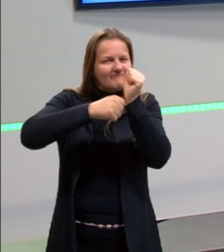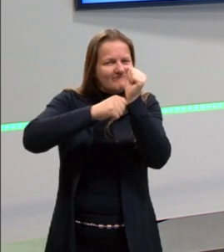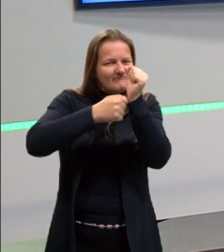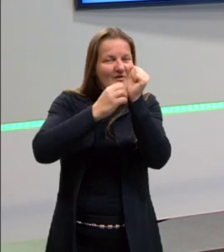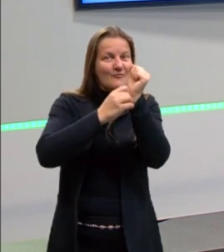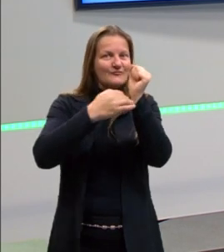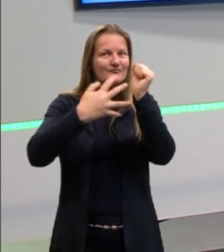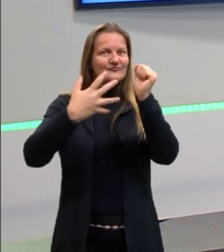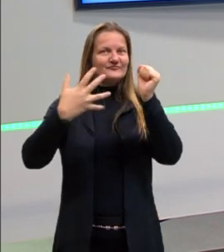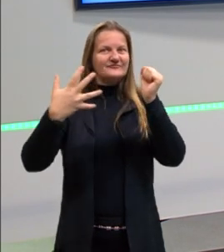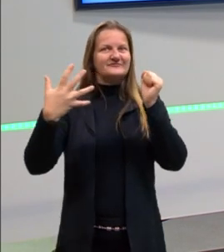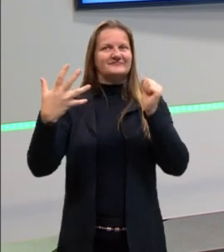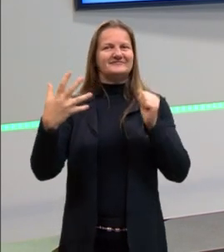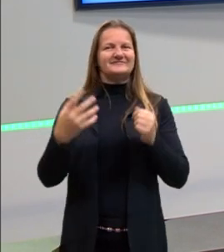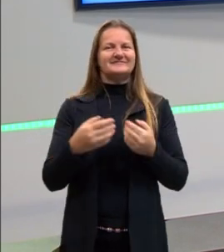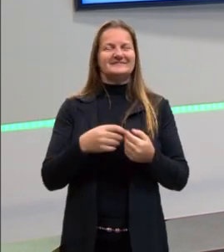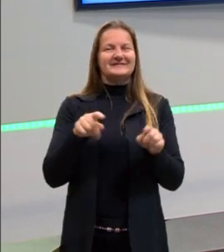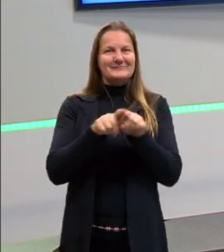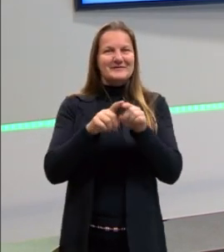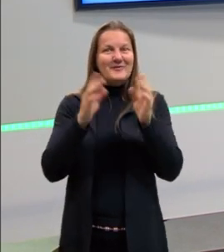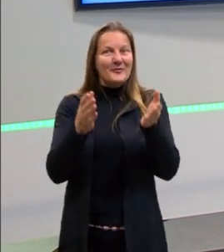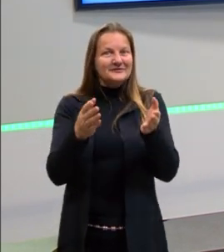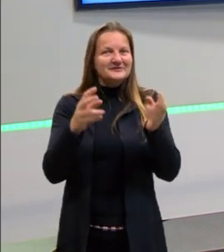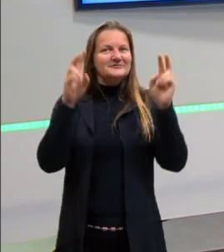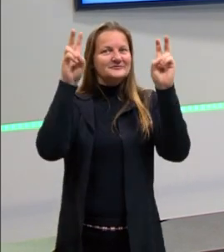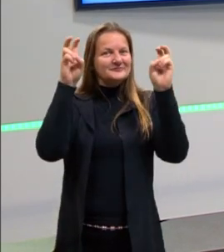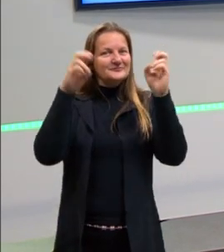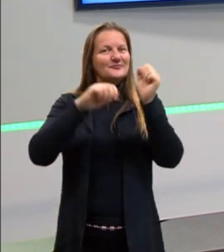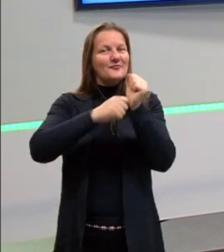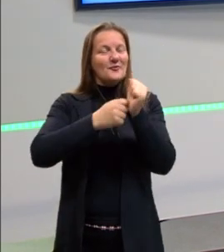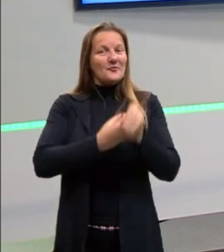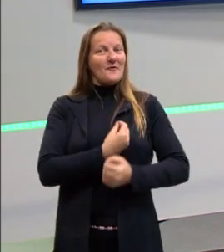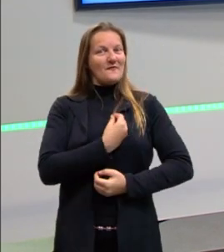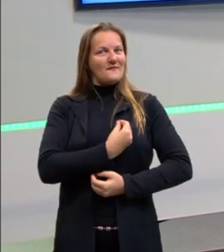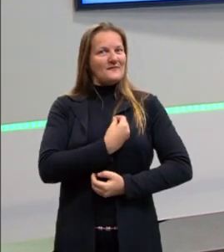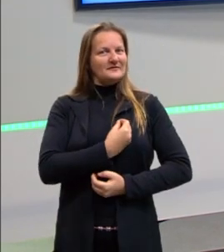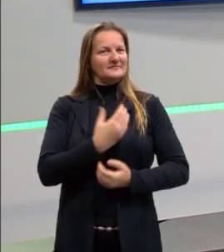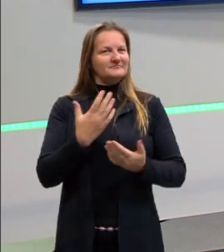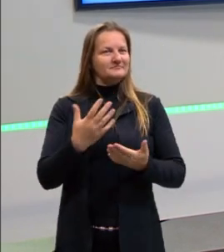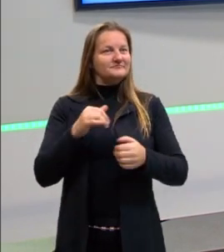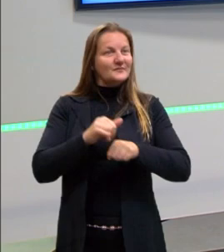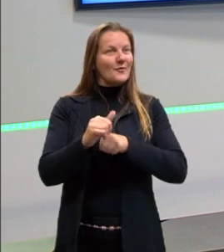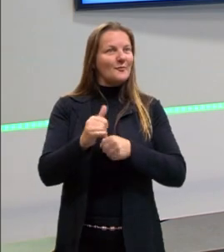desvenda códigos. Então, vamos ver um pouquinho hoje como que isso acontece.